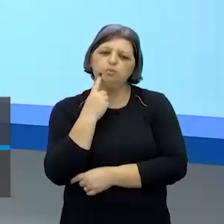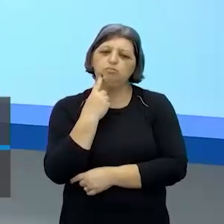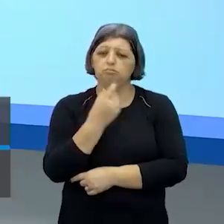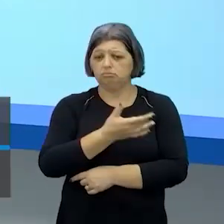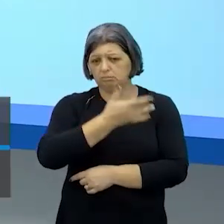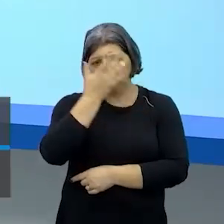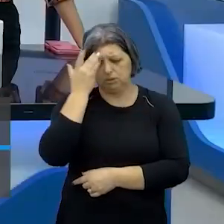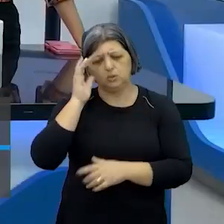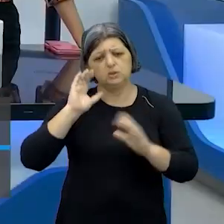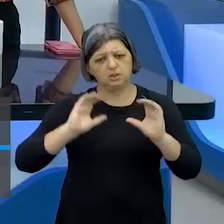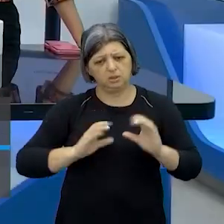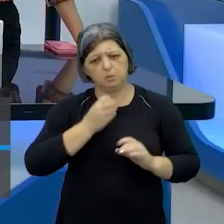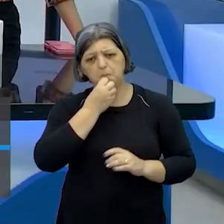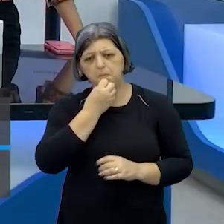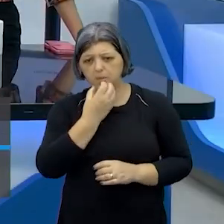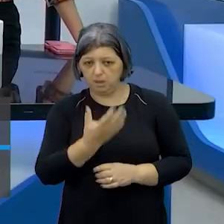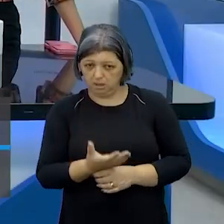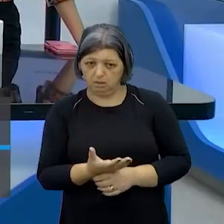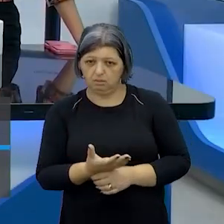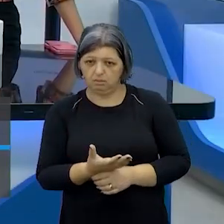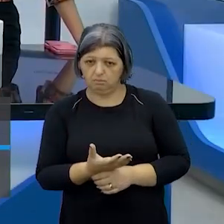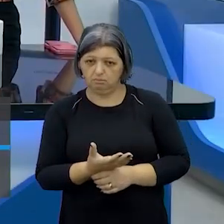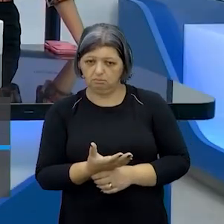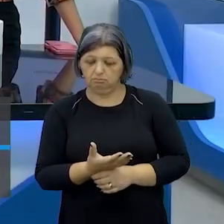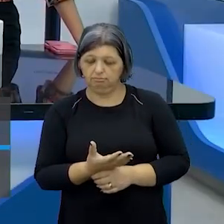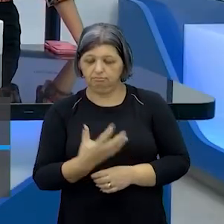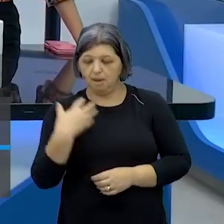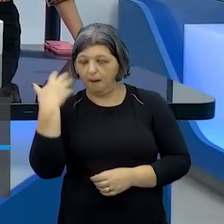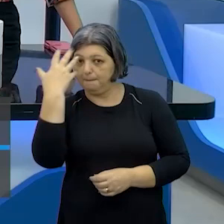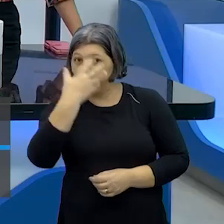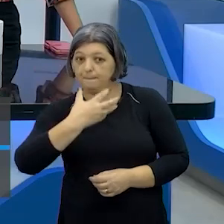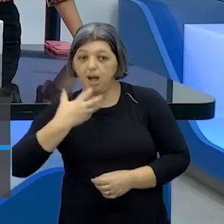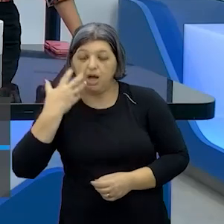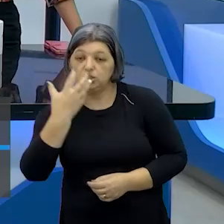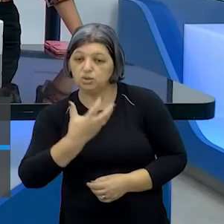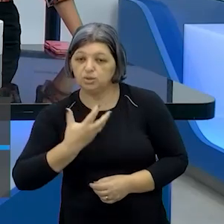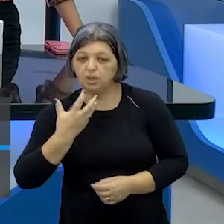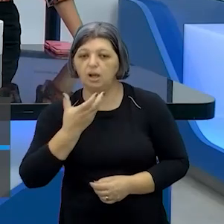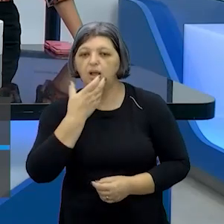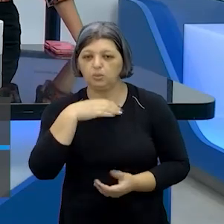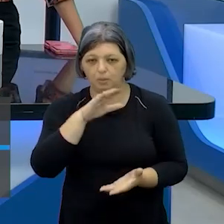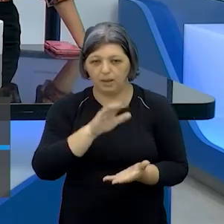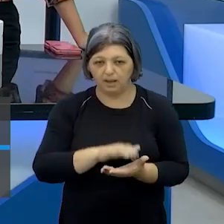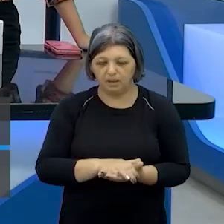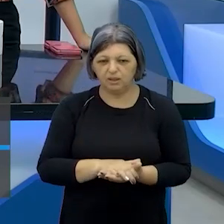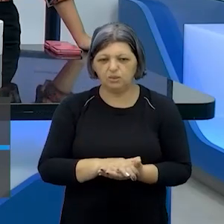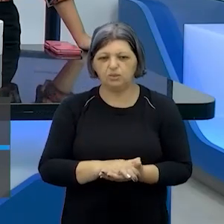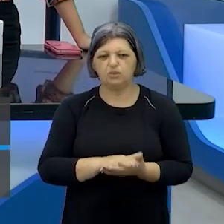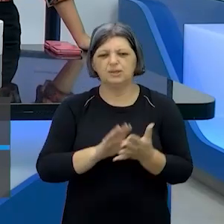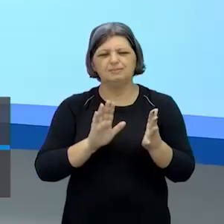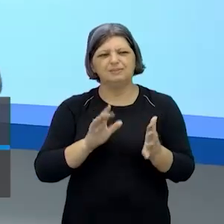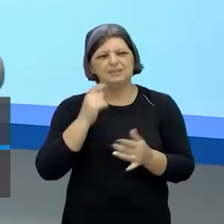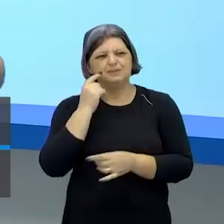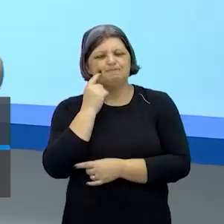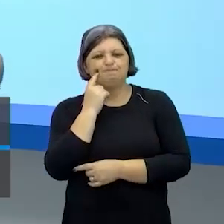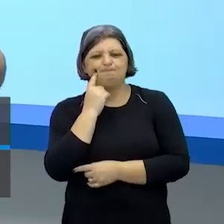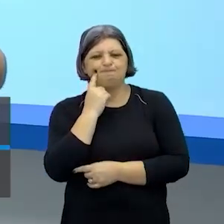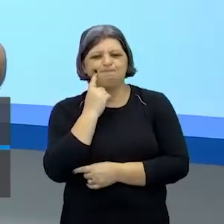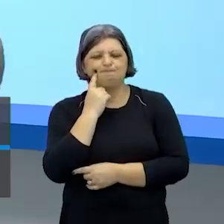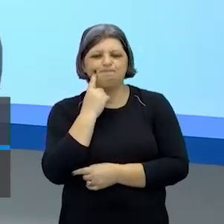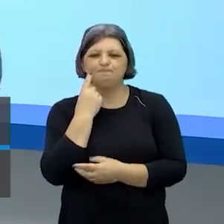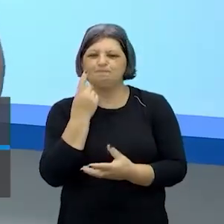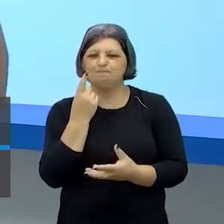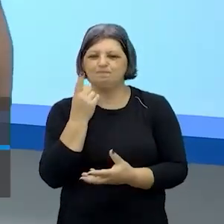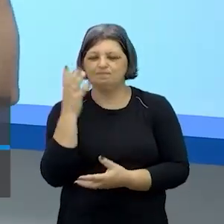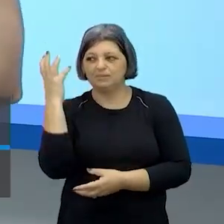sim é apaixonado apaixonado bom marido sim mas com uma paixão tão tão apaixonada que